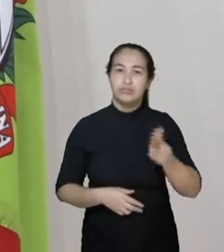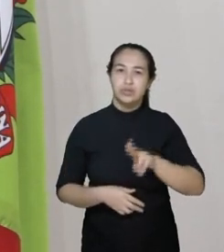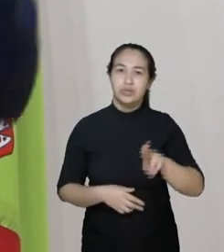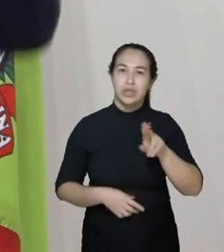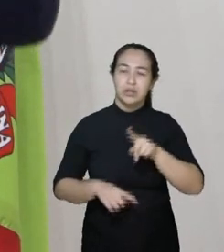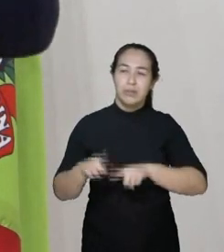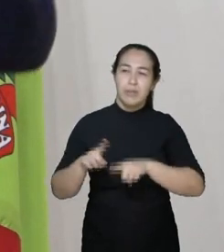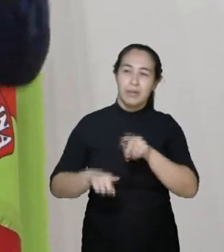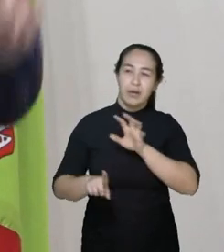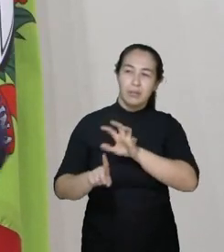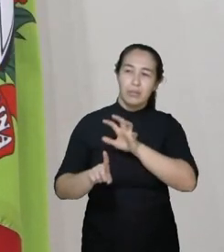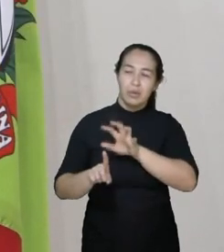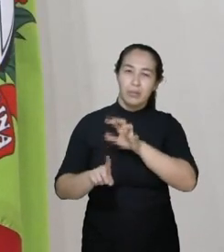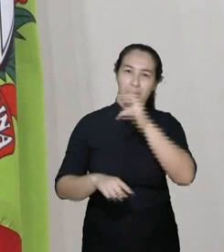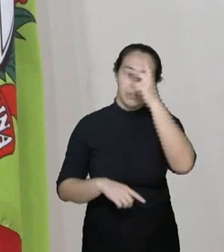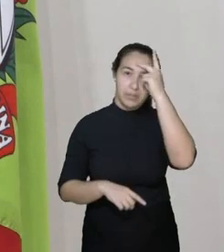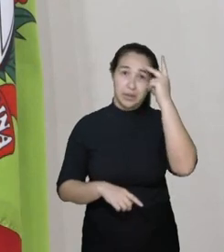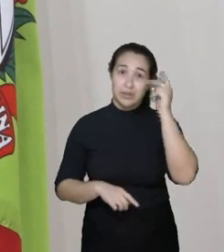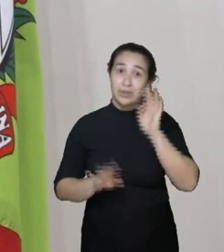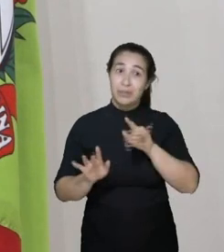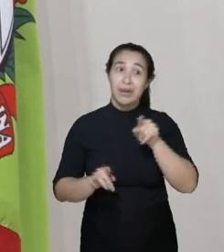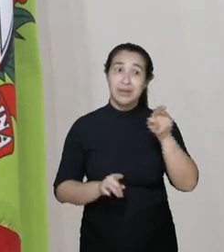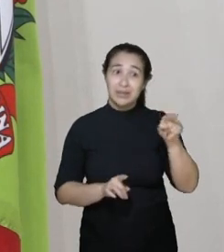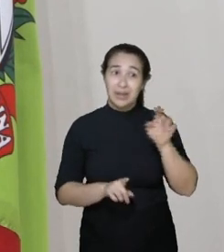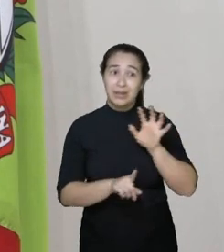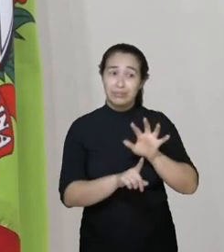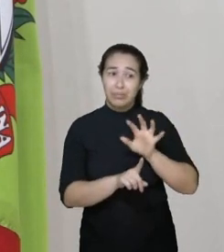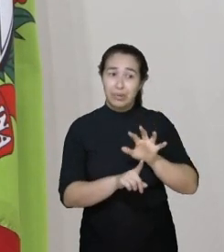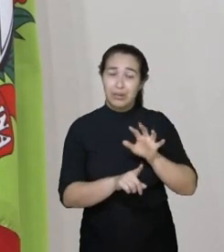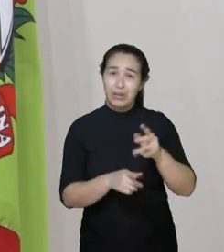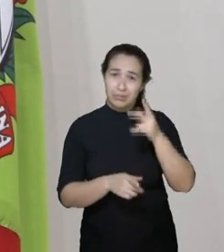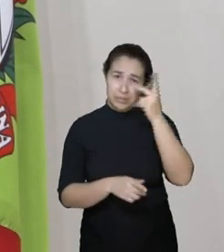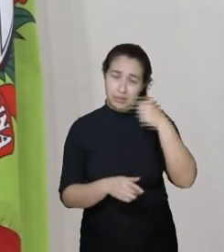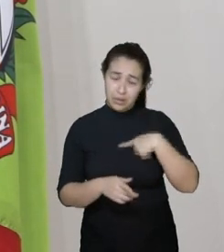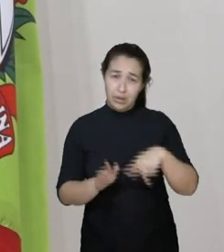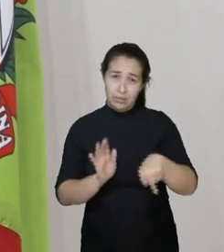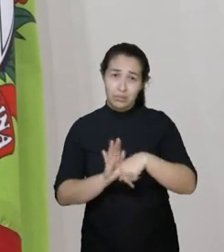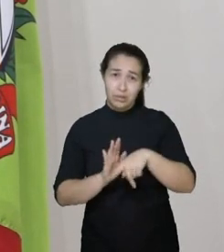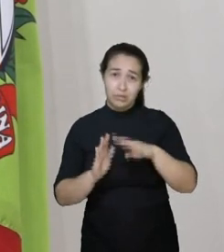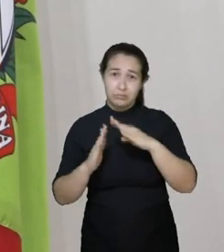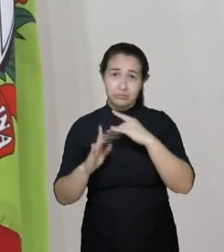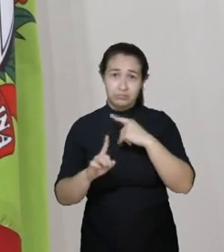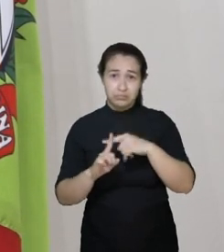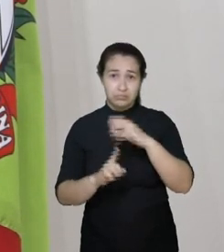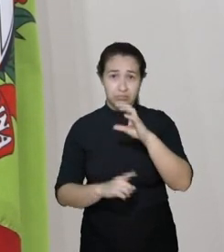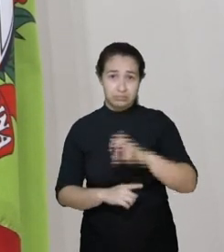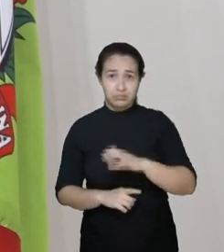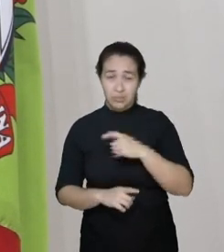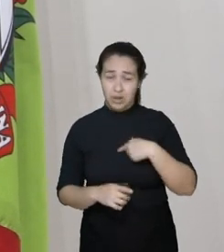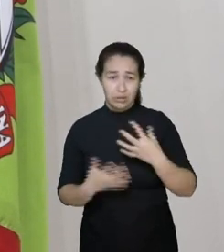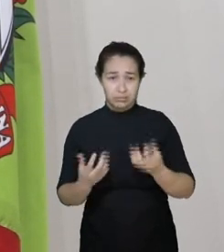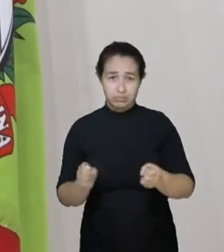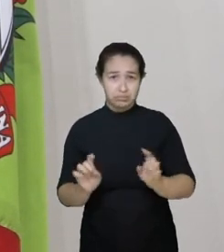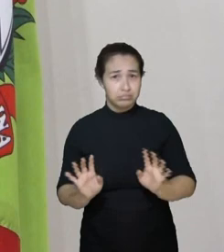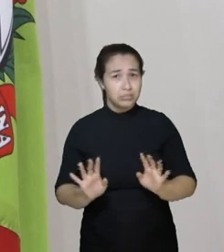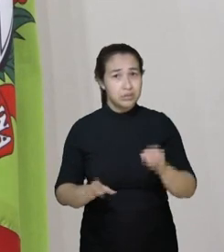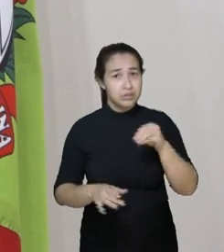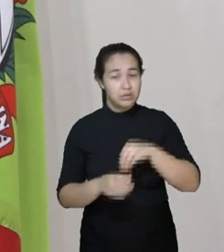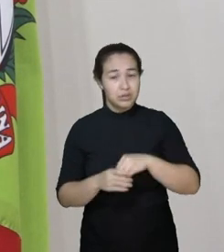as pessoas. Quando eles estão manipulando as pessoas. E eu sou católico. E eu não admito isso dentro da igreja católica.